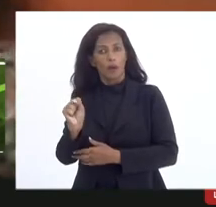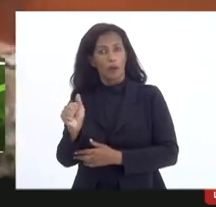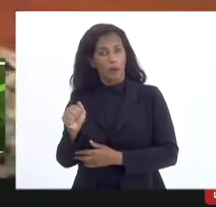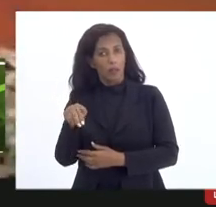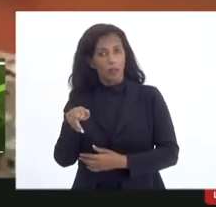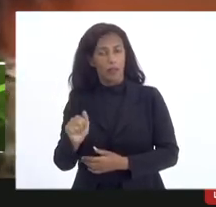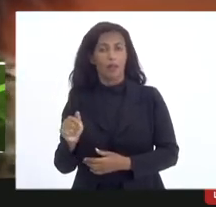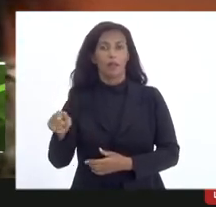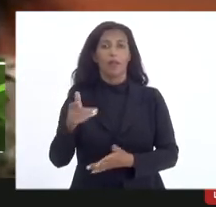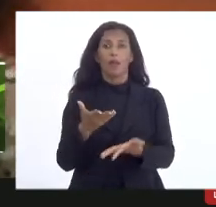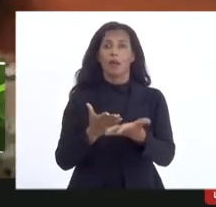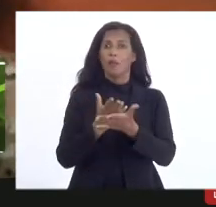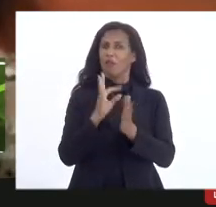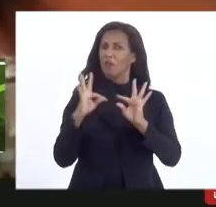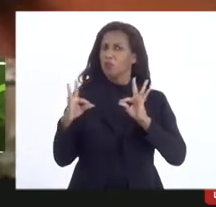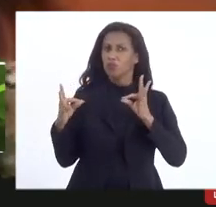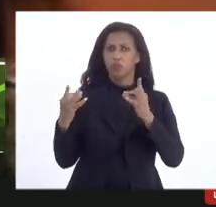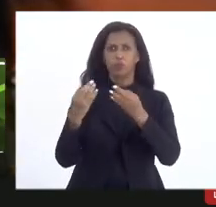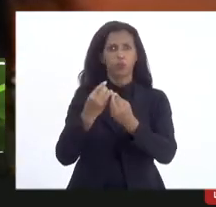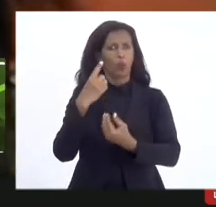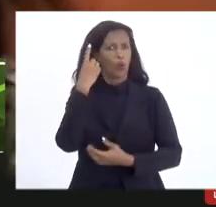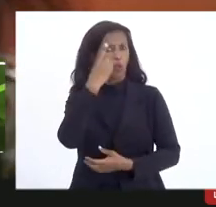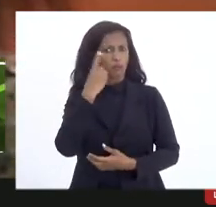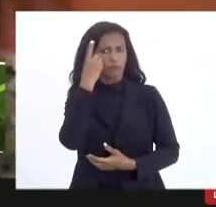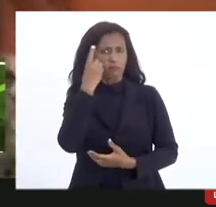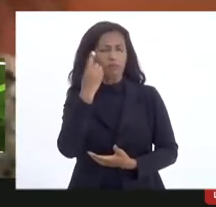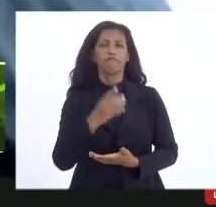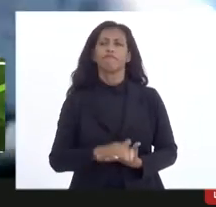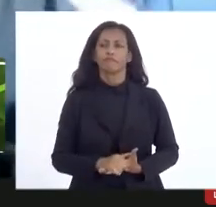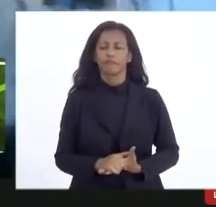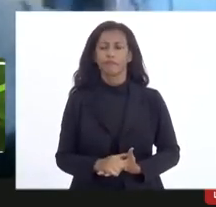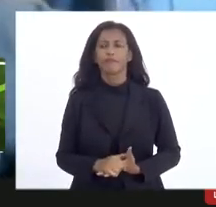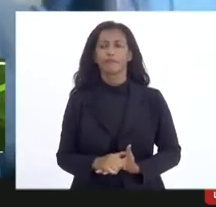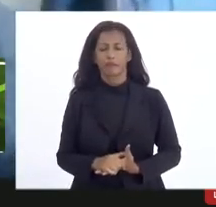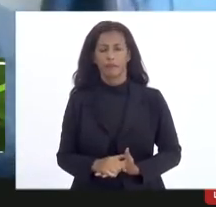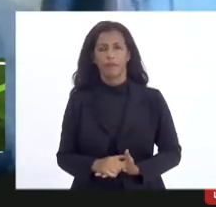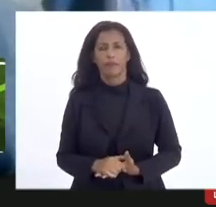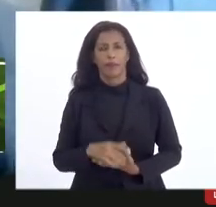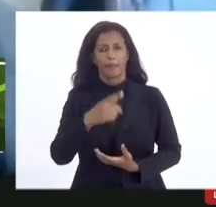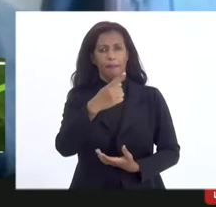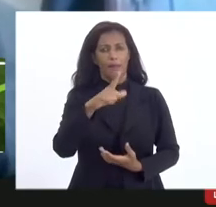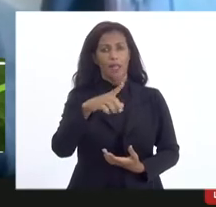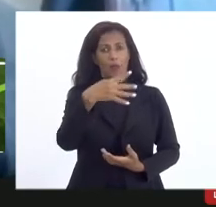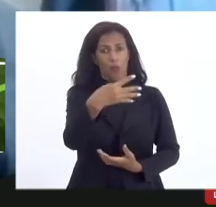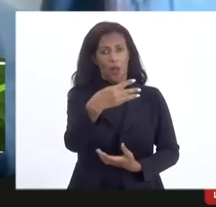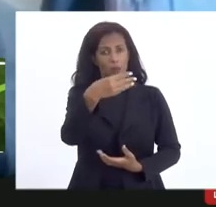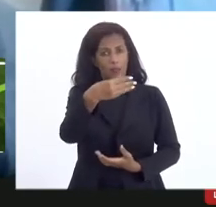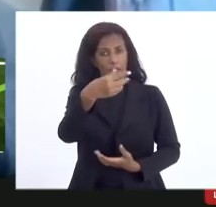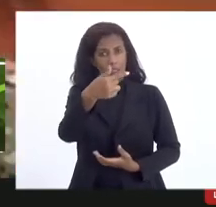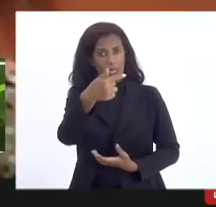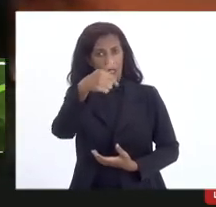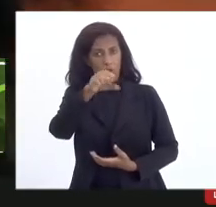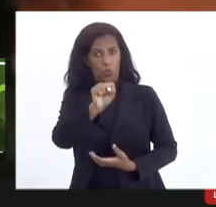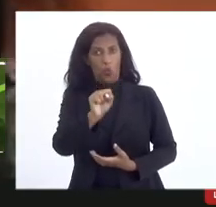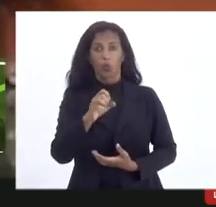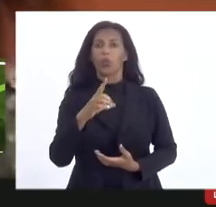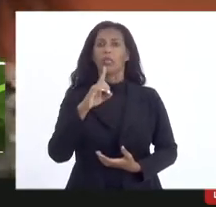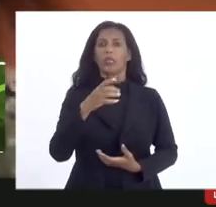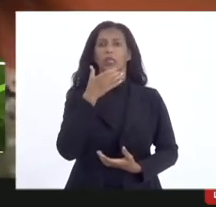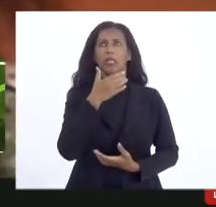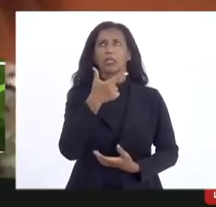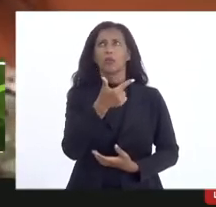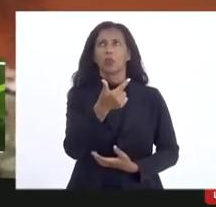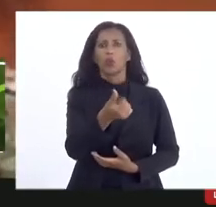aprovado por unanimidade pelos deputados e que o PL 4378 foi dezembro de